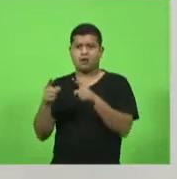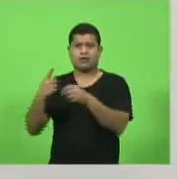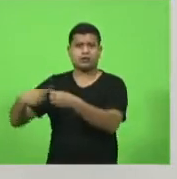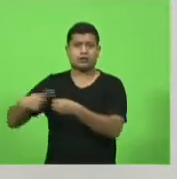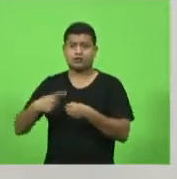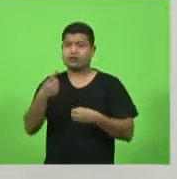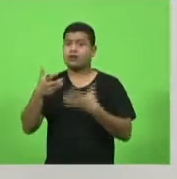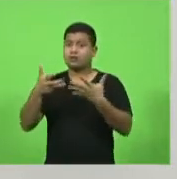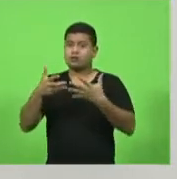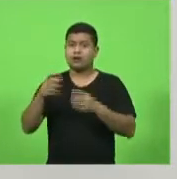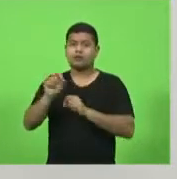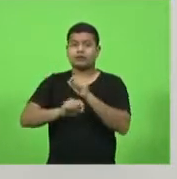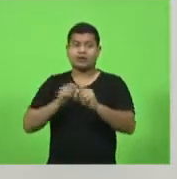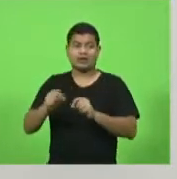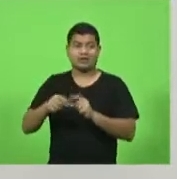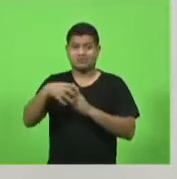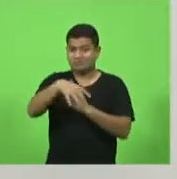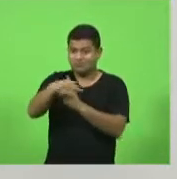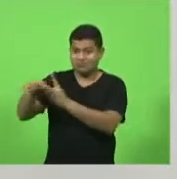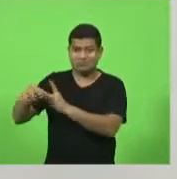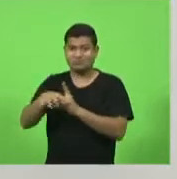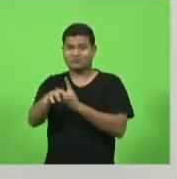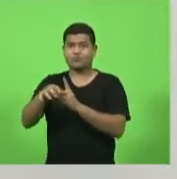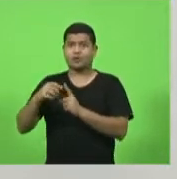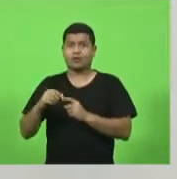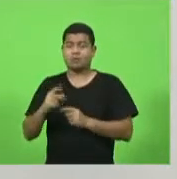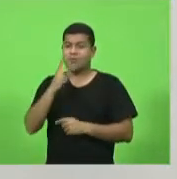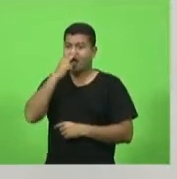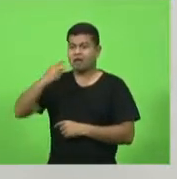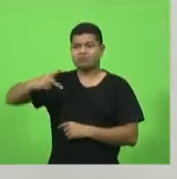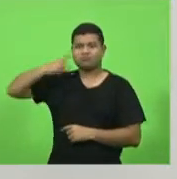quero afirmar aqui, quase com absoluta certeza, que foi política.